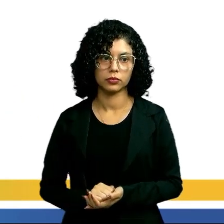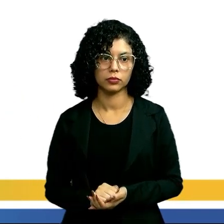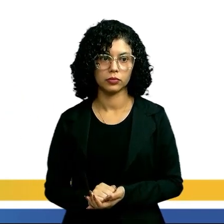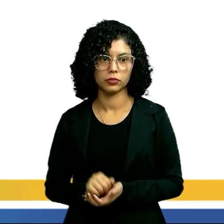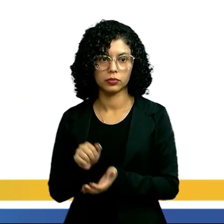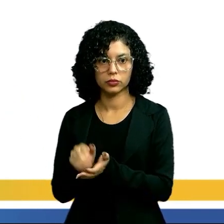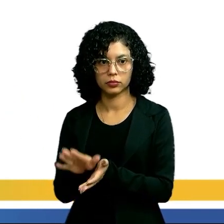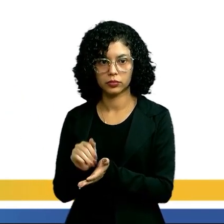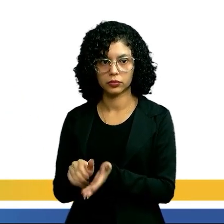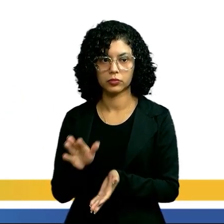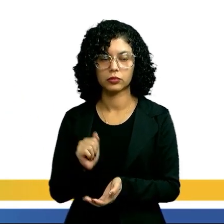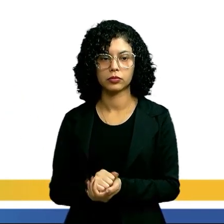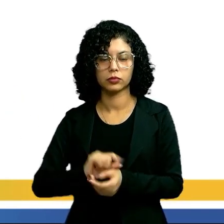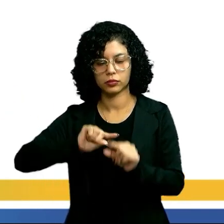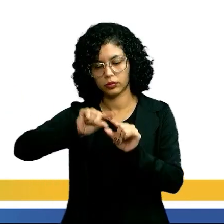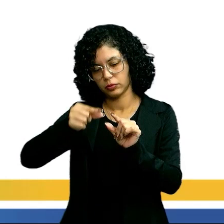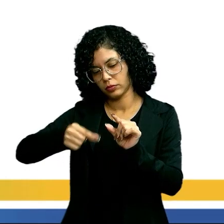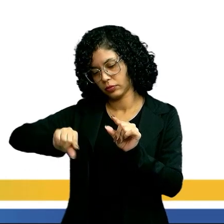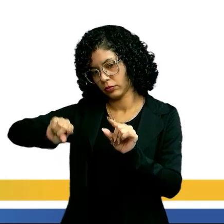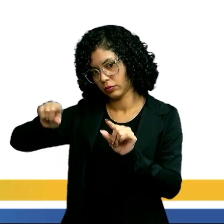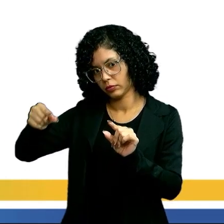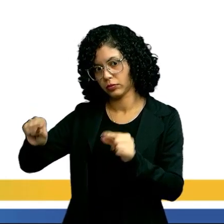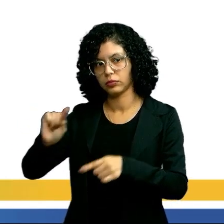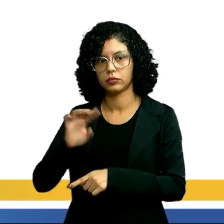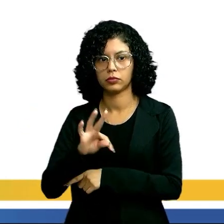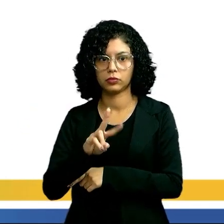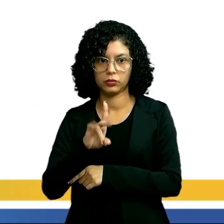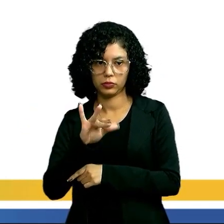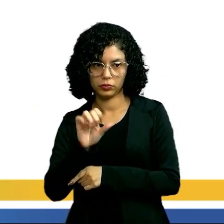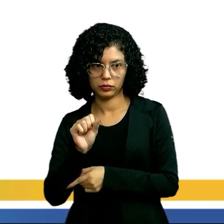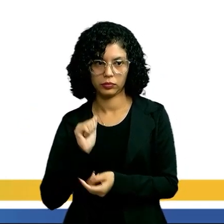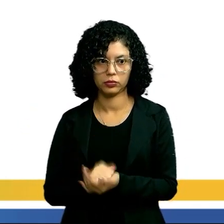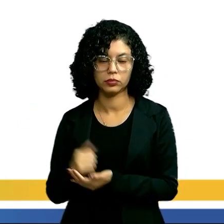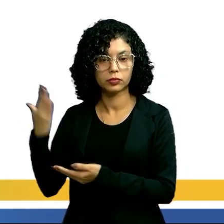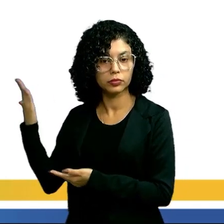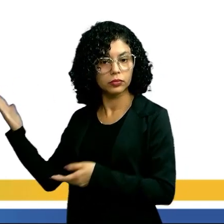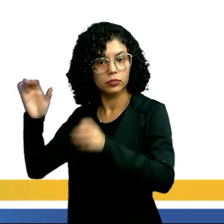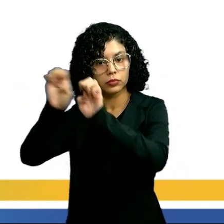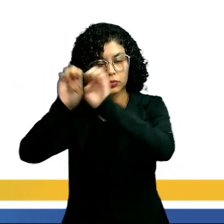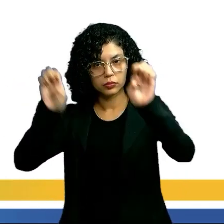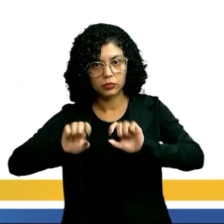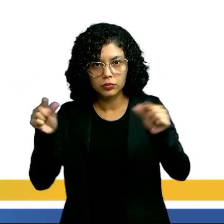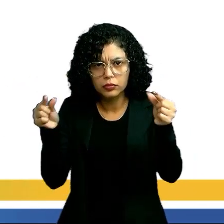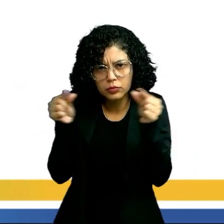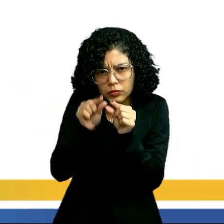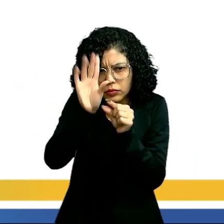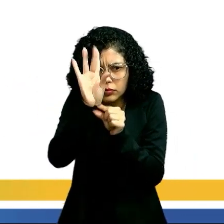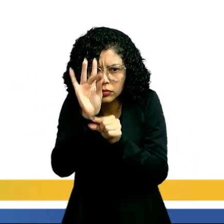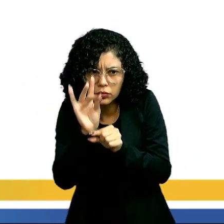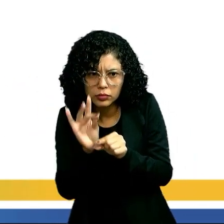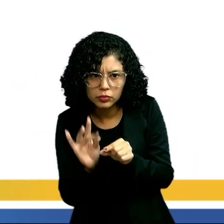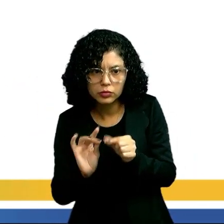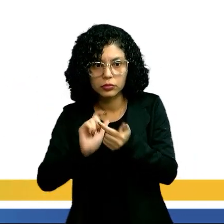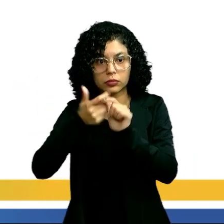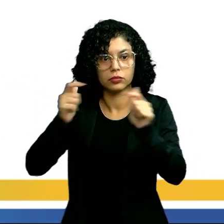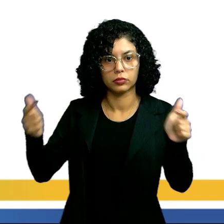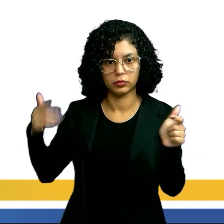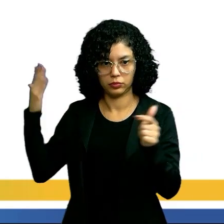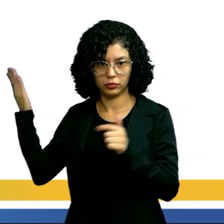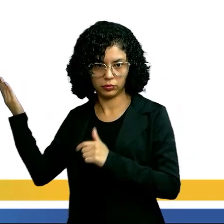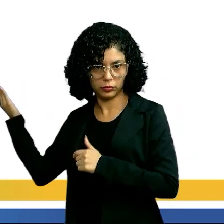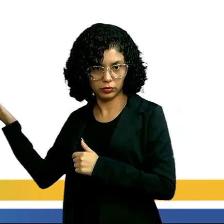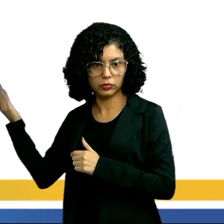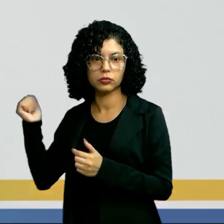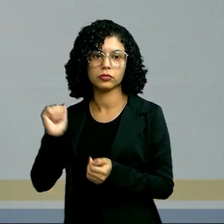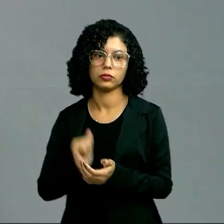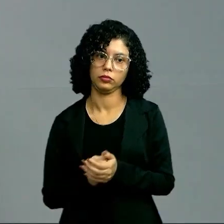Excretas são absorvidas por meio de túbulos de malpige. São essa estruturazinha aqui, pessoal. Tá vendo? Esse aqui é o mais ampliado. Esse túbulo de